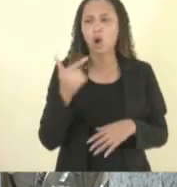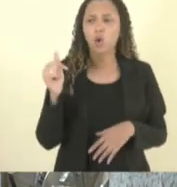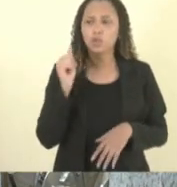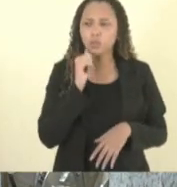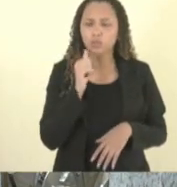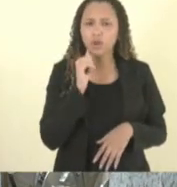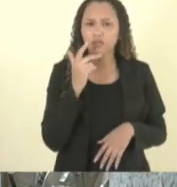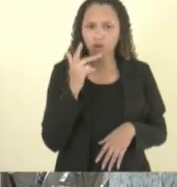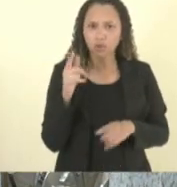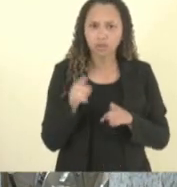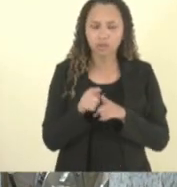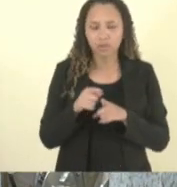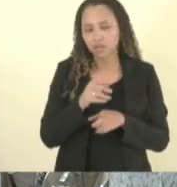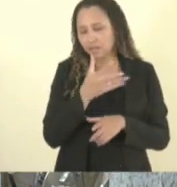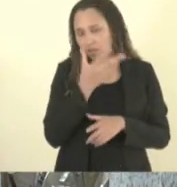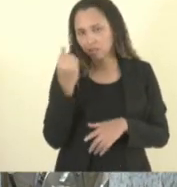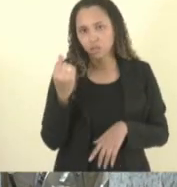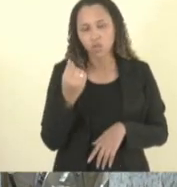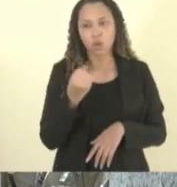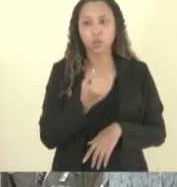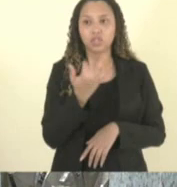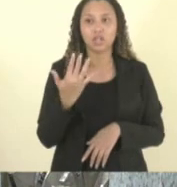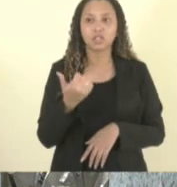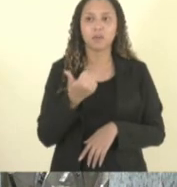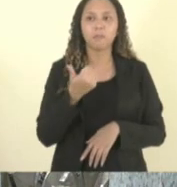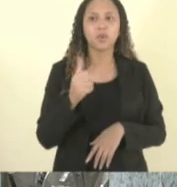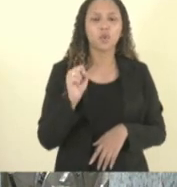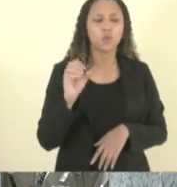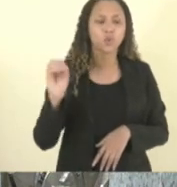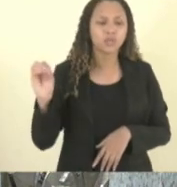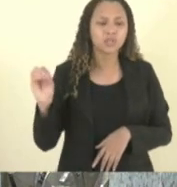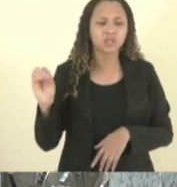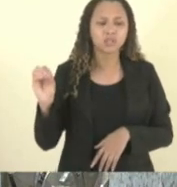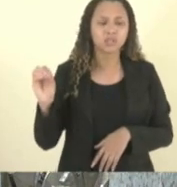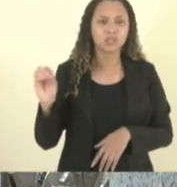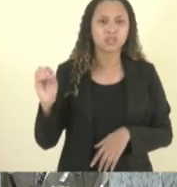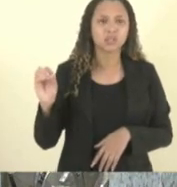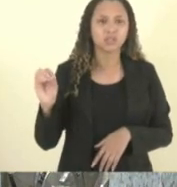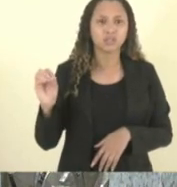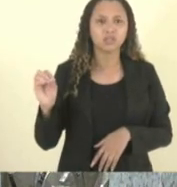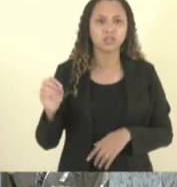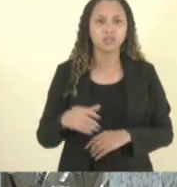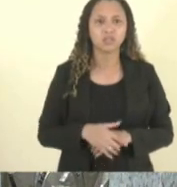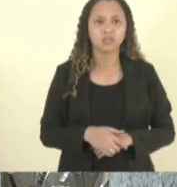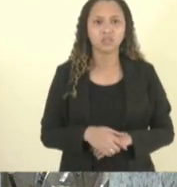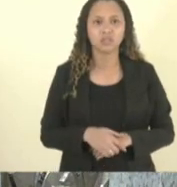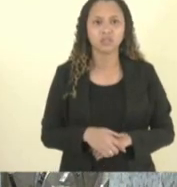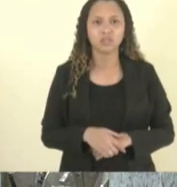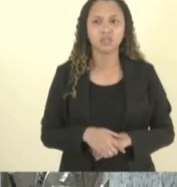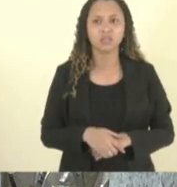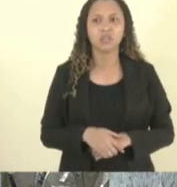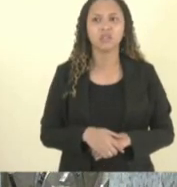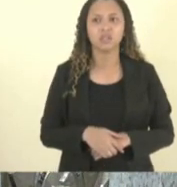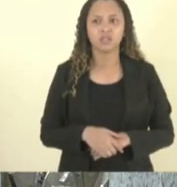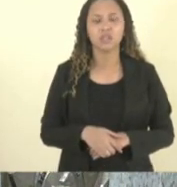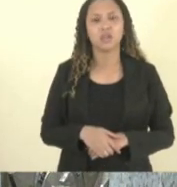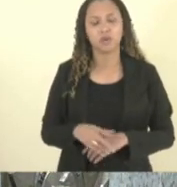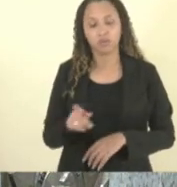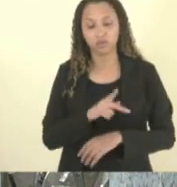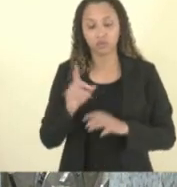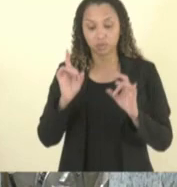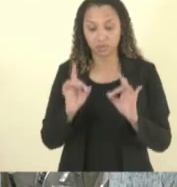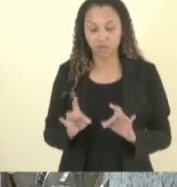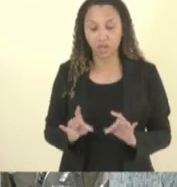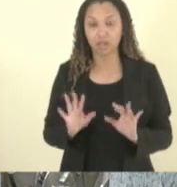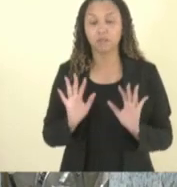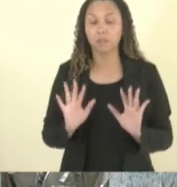trouxe os números 1800 acho que foi você que trouxe eu tenho 1800 professores especializados especializados mas assim acho